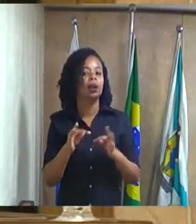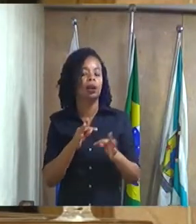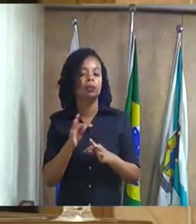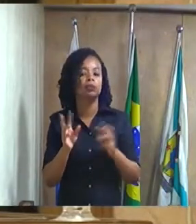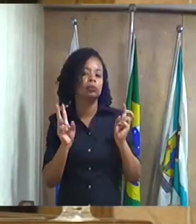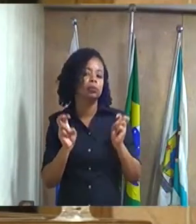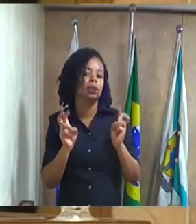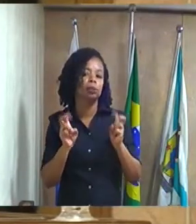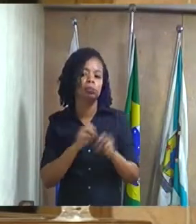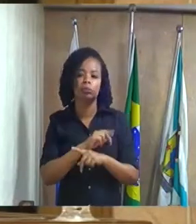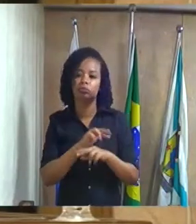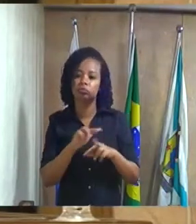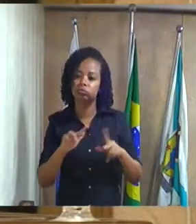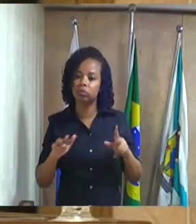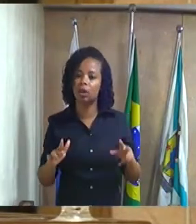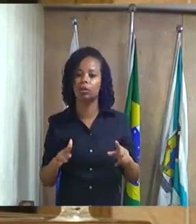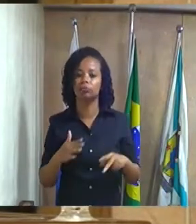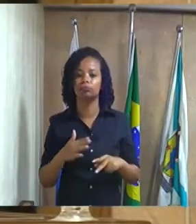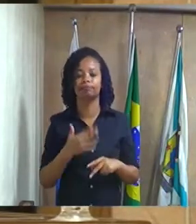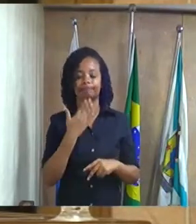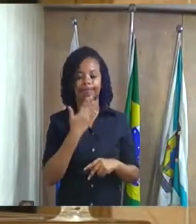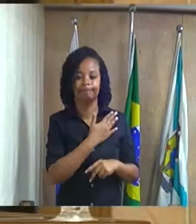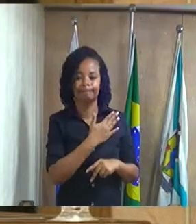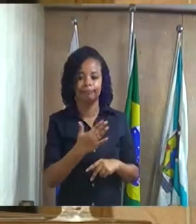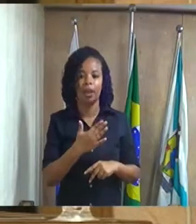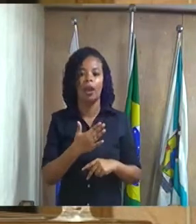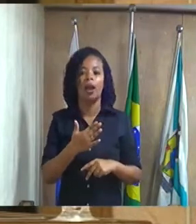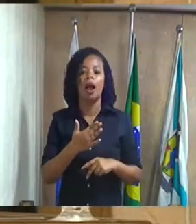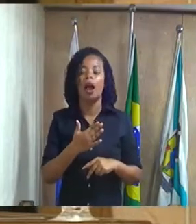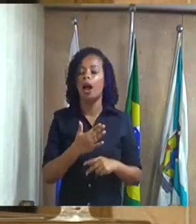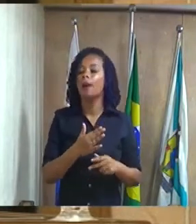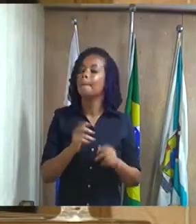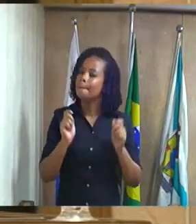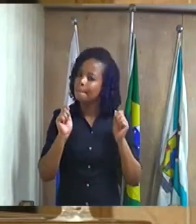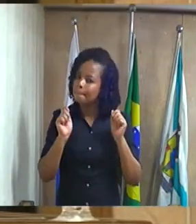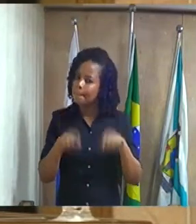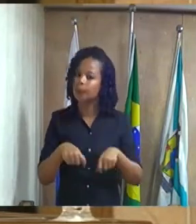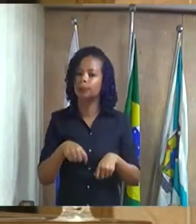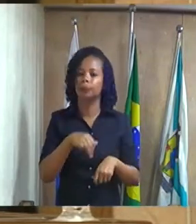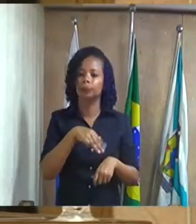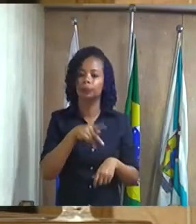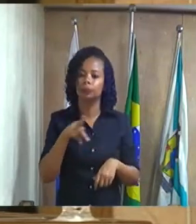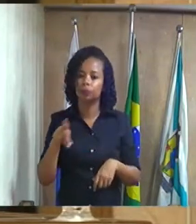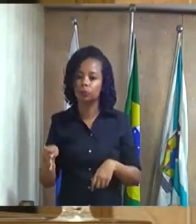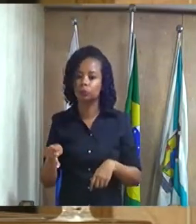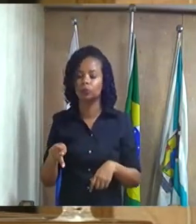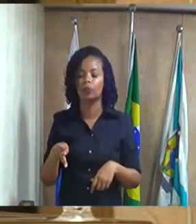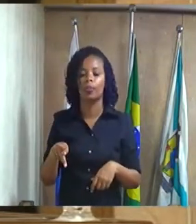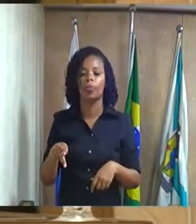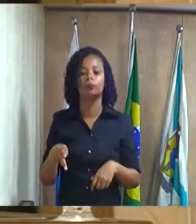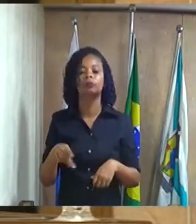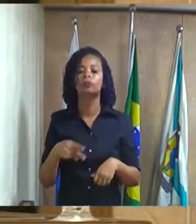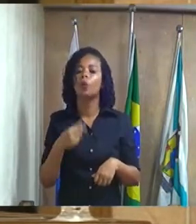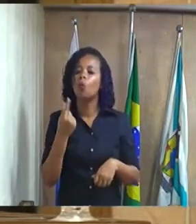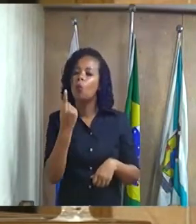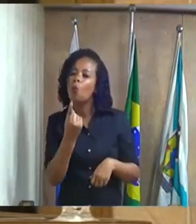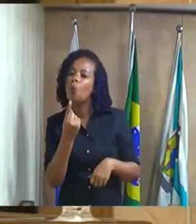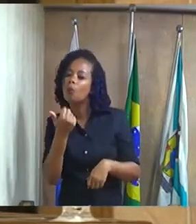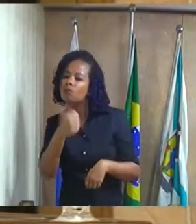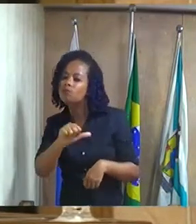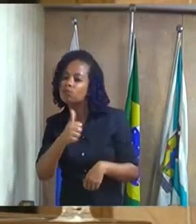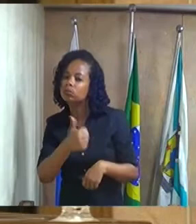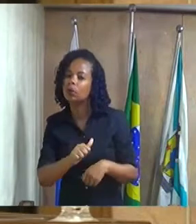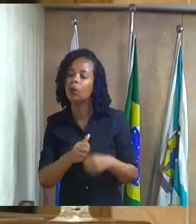diversos solicitando do Ministério Público fazer uma avaliação